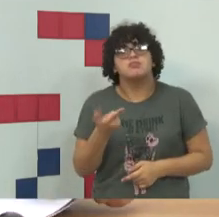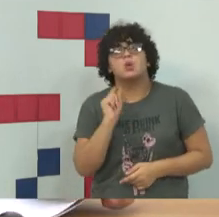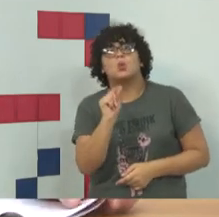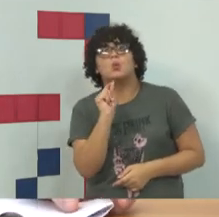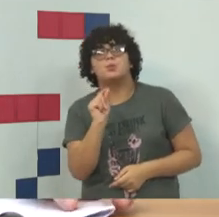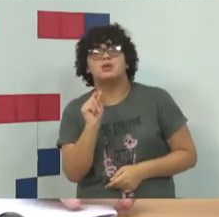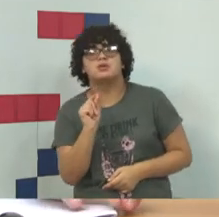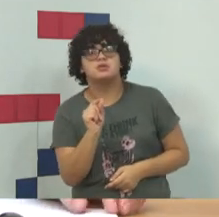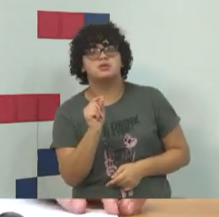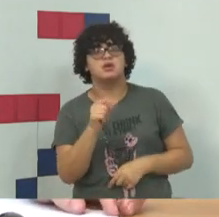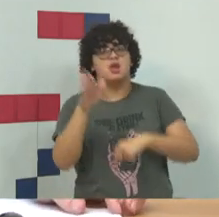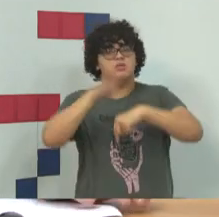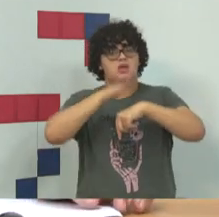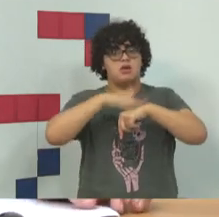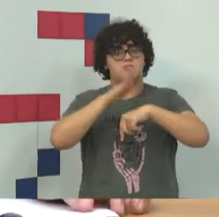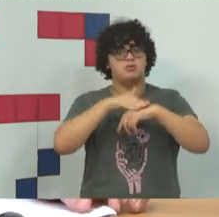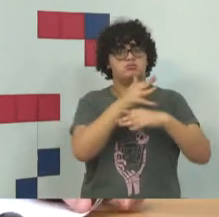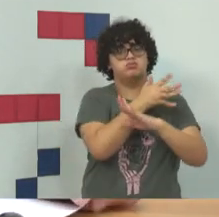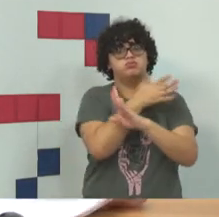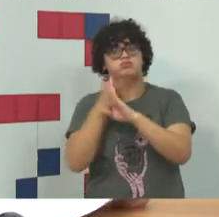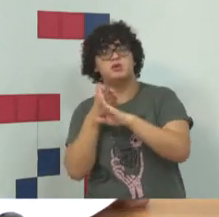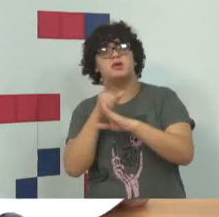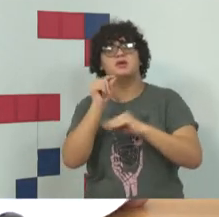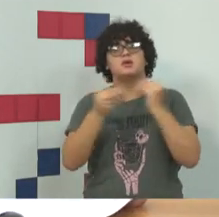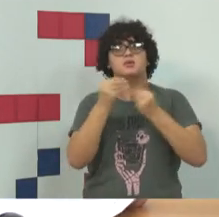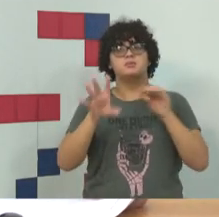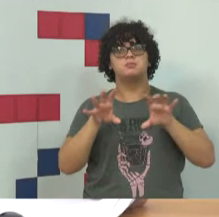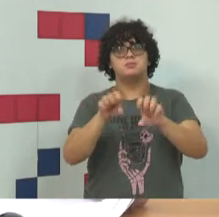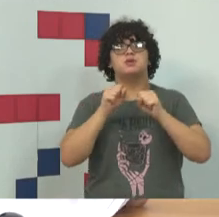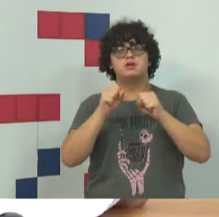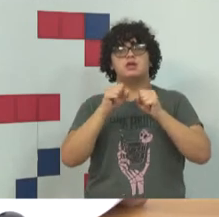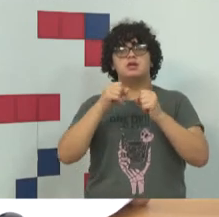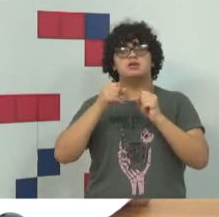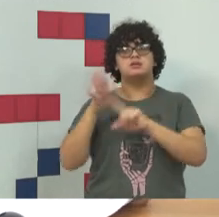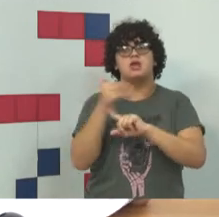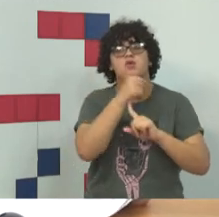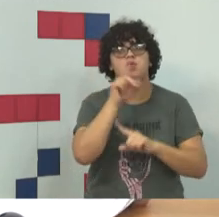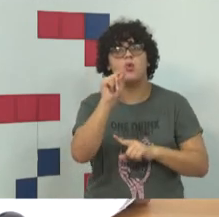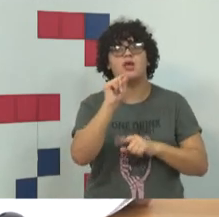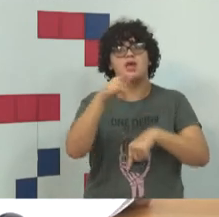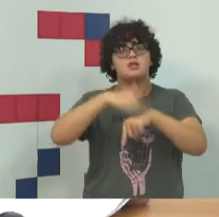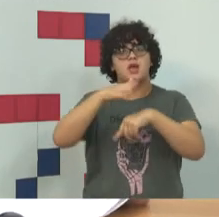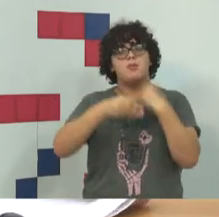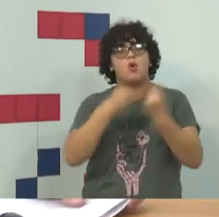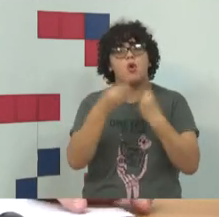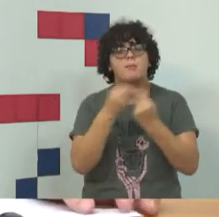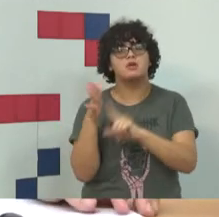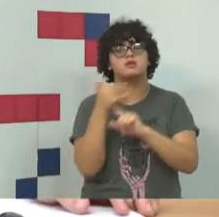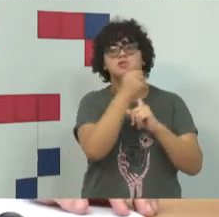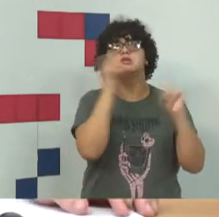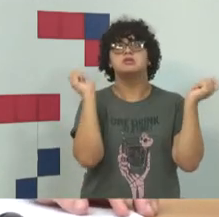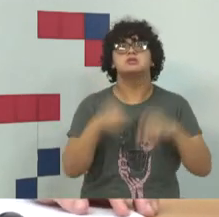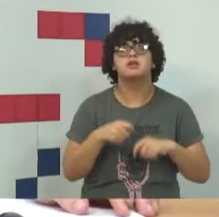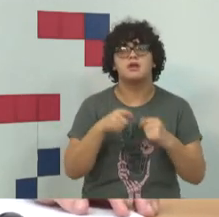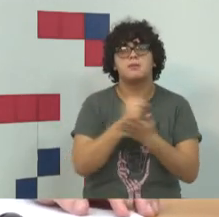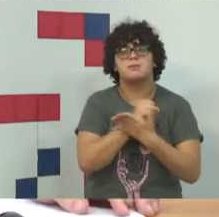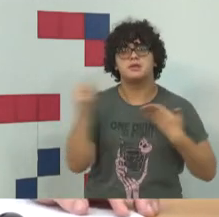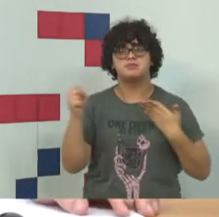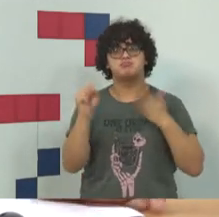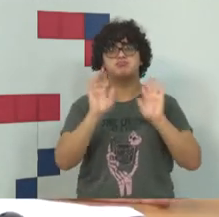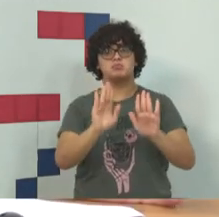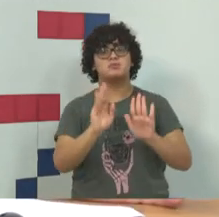tempo de uma licitação para aquisição de alguma tecnologia, é o tempo que a tecnologia fica ultrapassada.